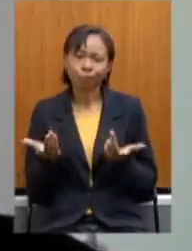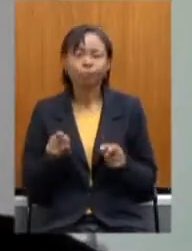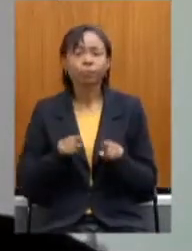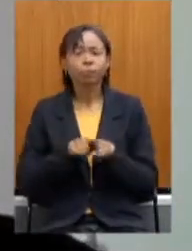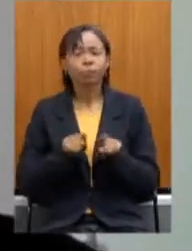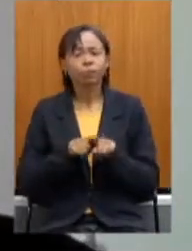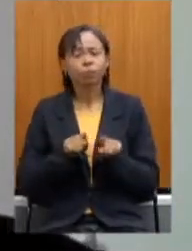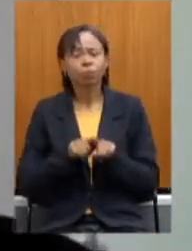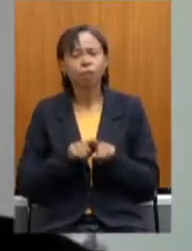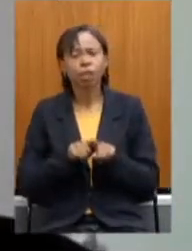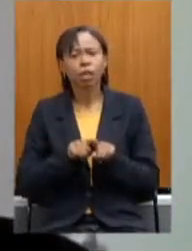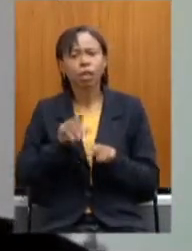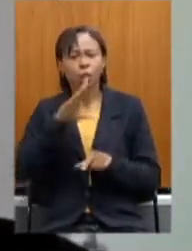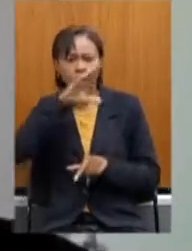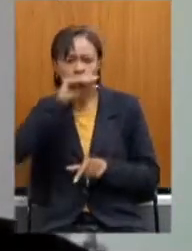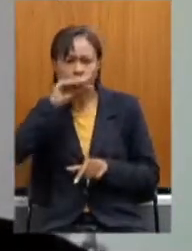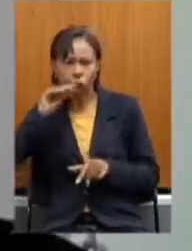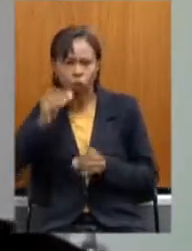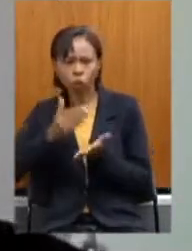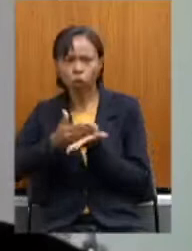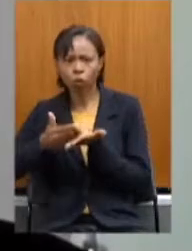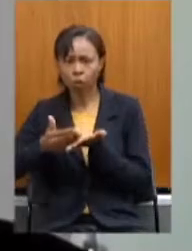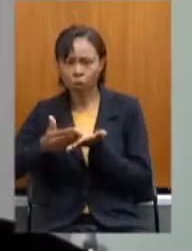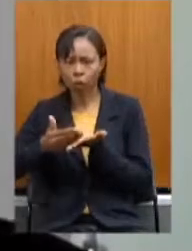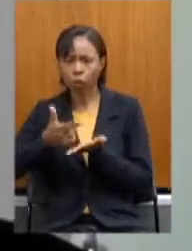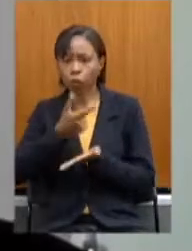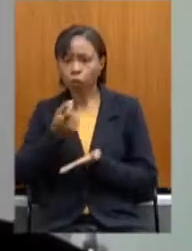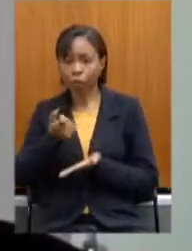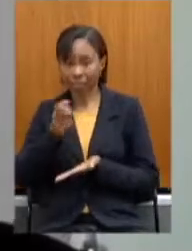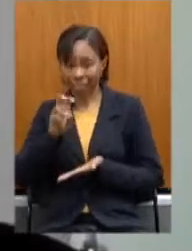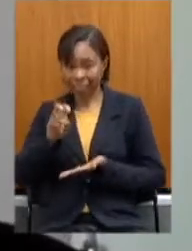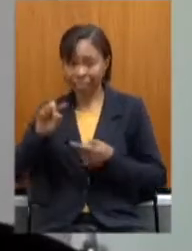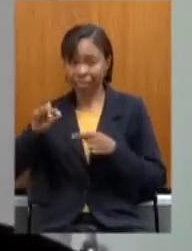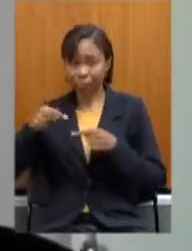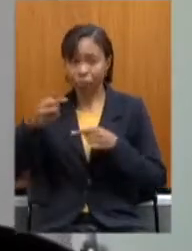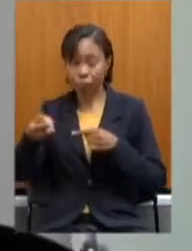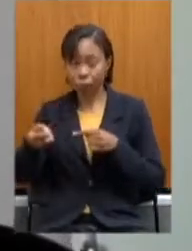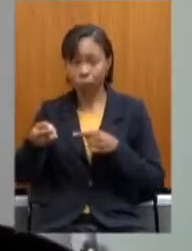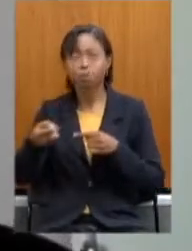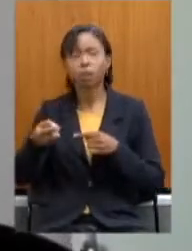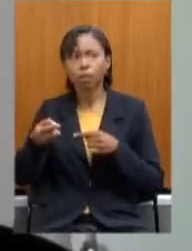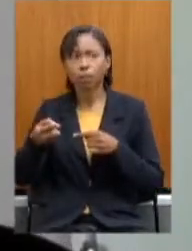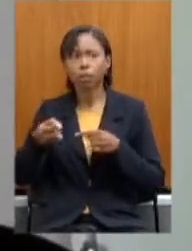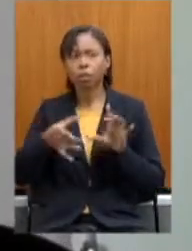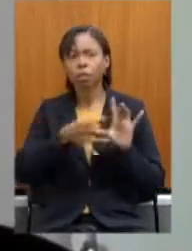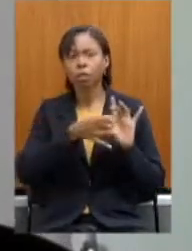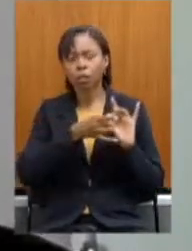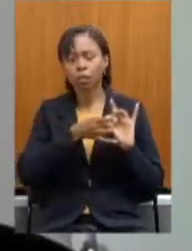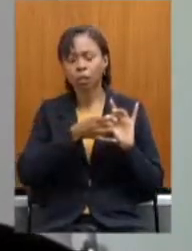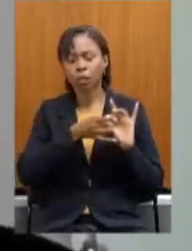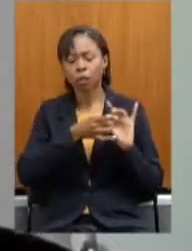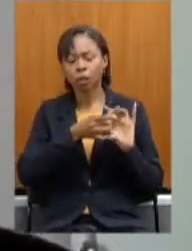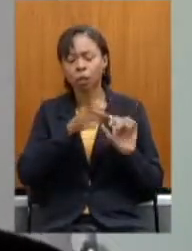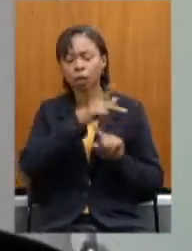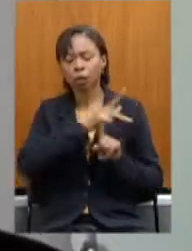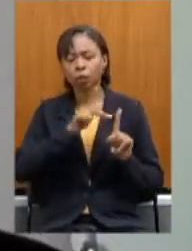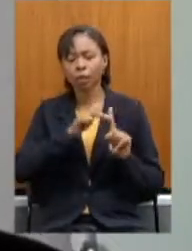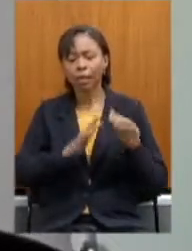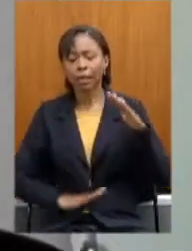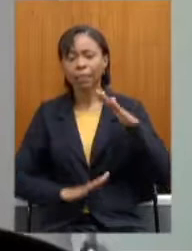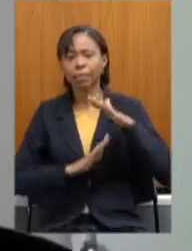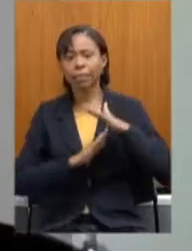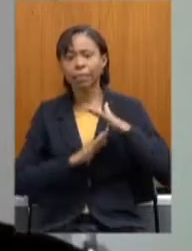os servidores que entraram após 2015 têm ligação da Previdência, de regime de Previdência até o teto do INSS,